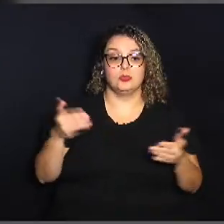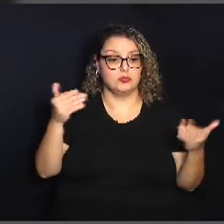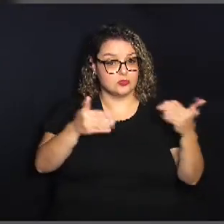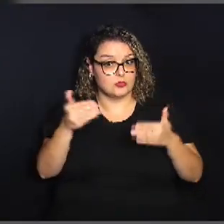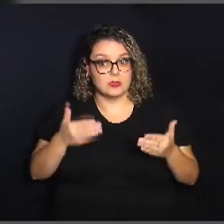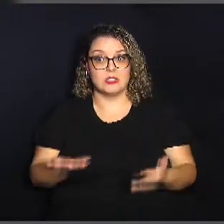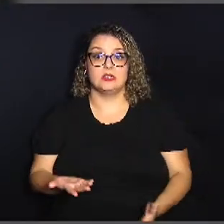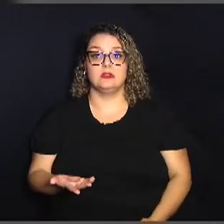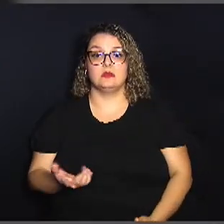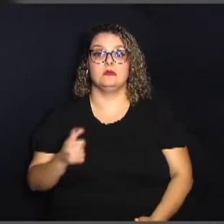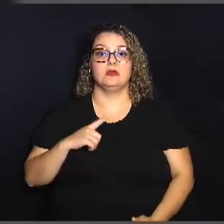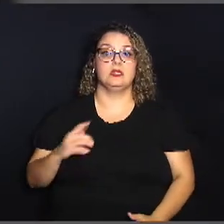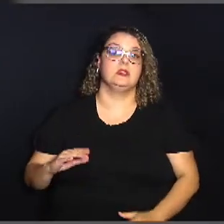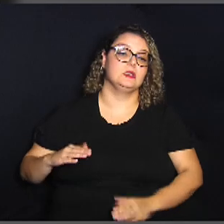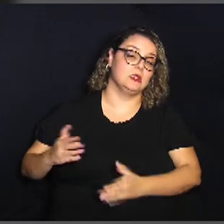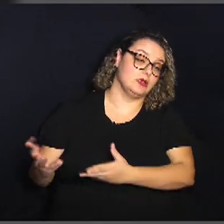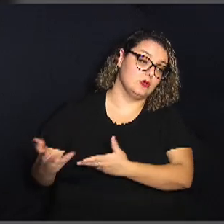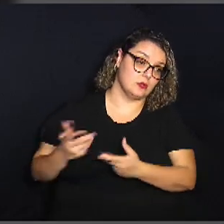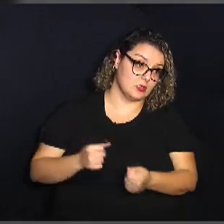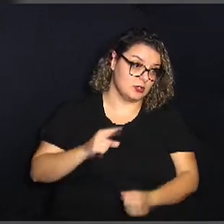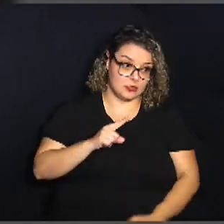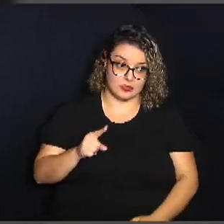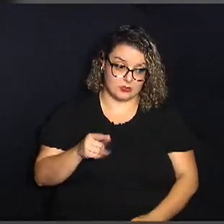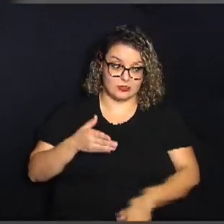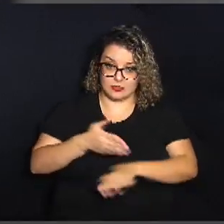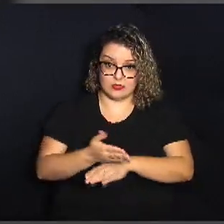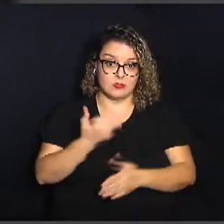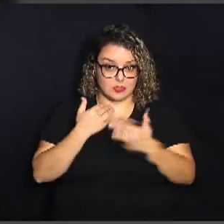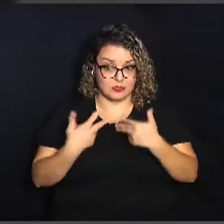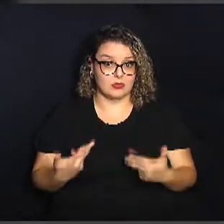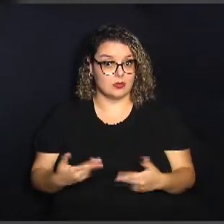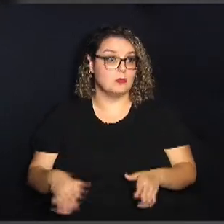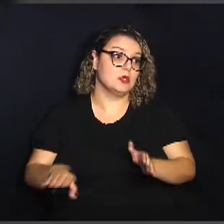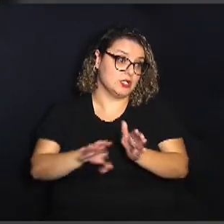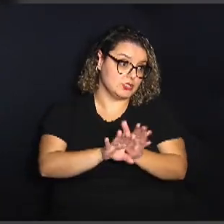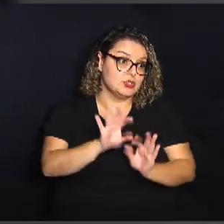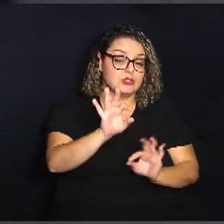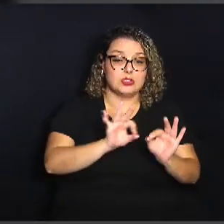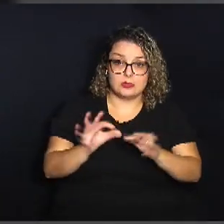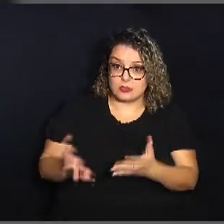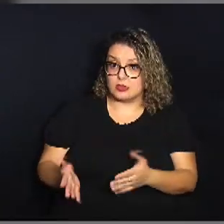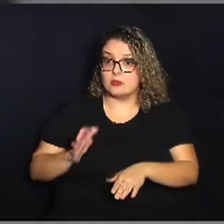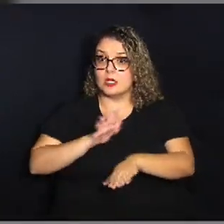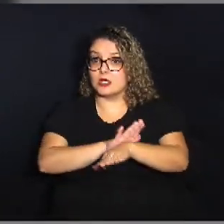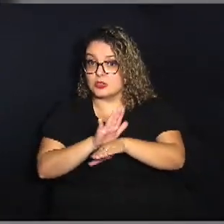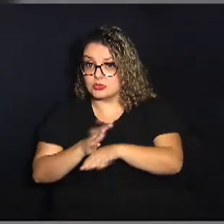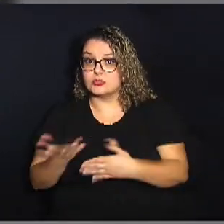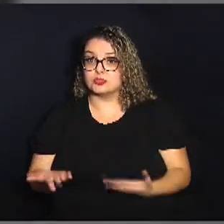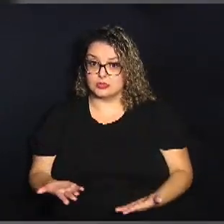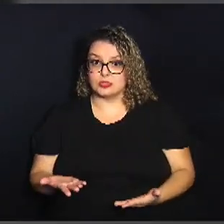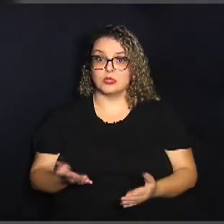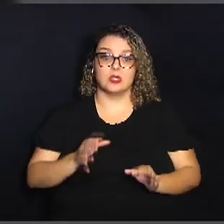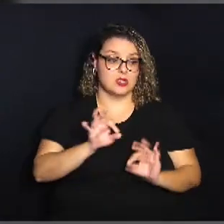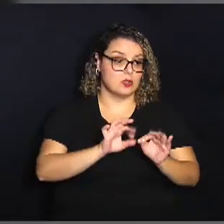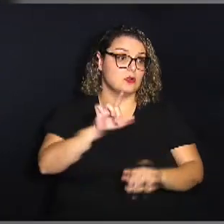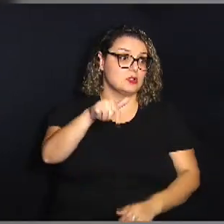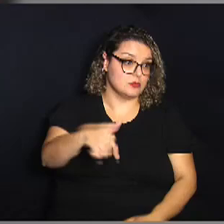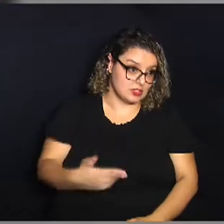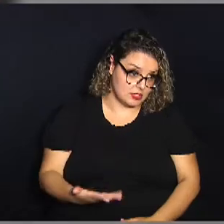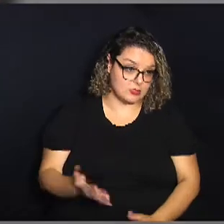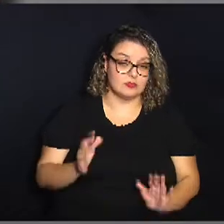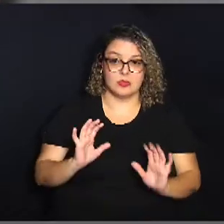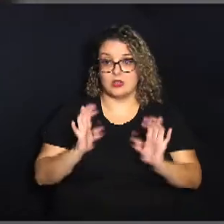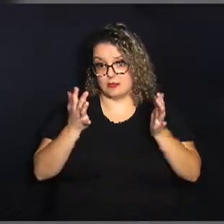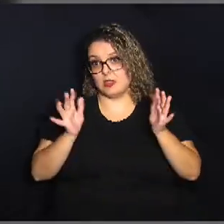você vai ter convidados que não vem só para comer tem os convidados que vem para ajudar a organizar para ajudar a organizar depois que a festa